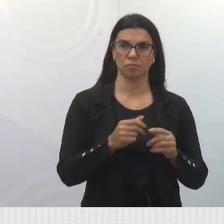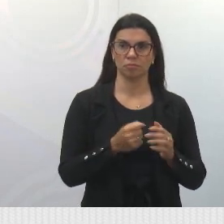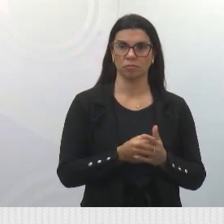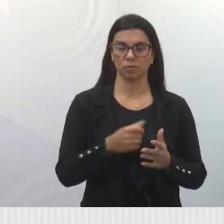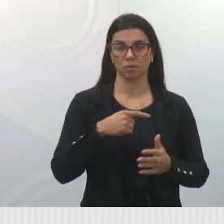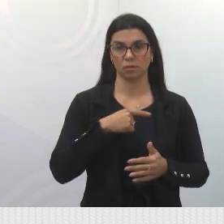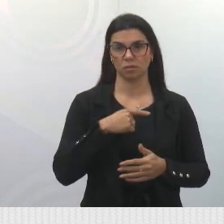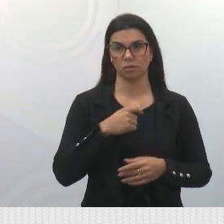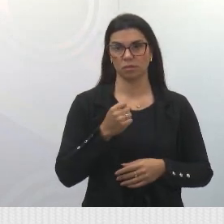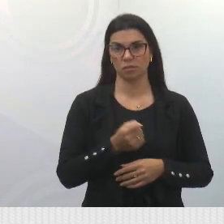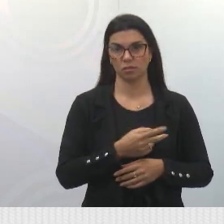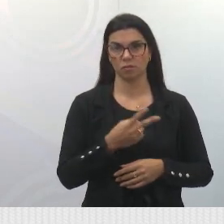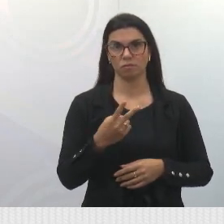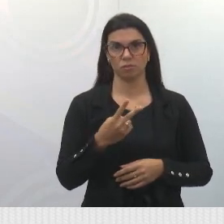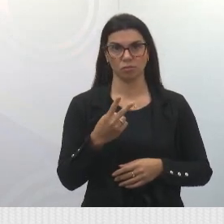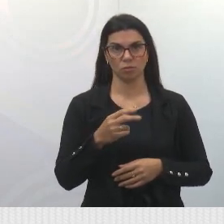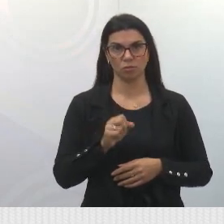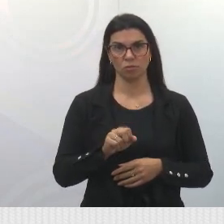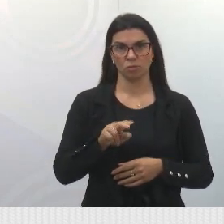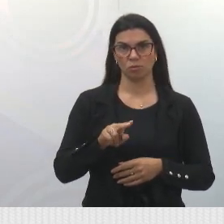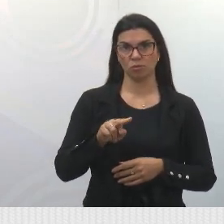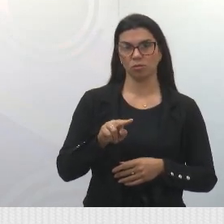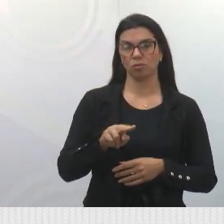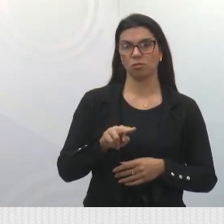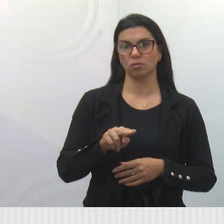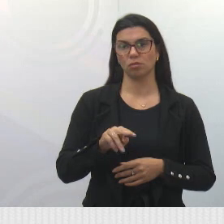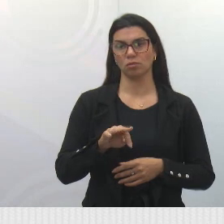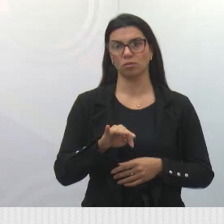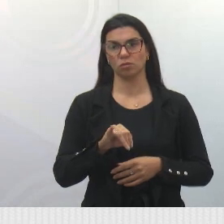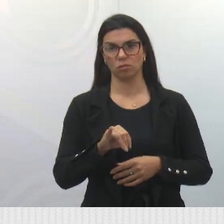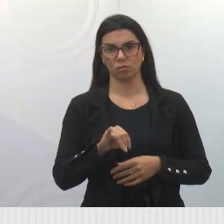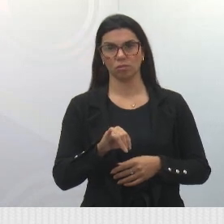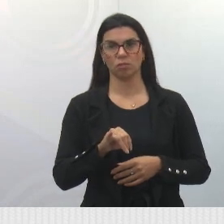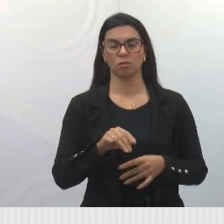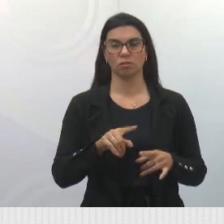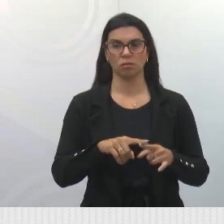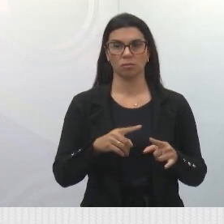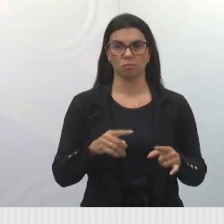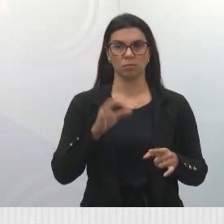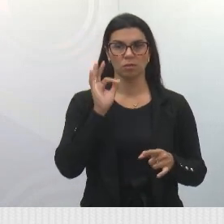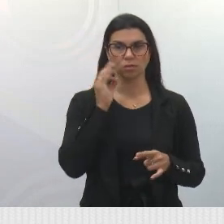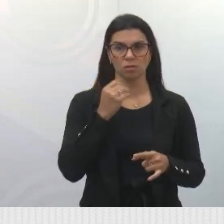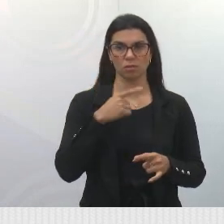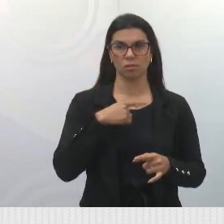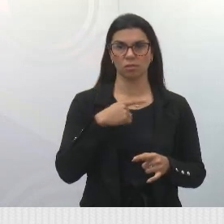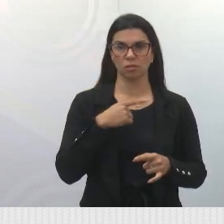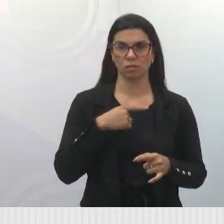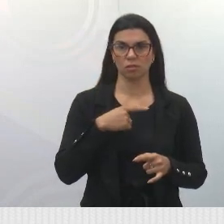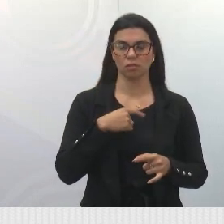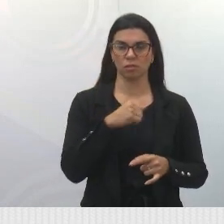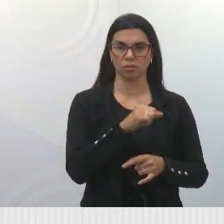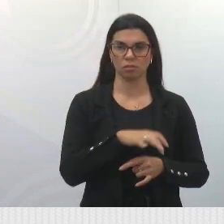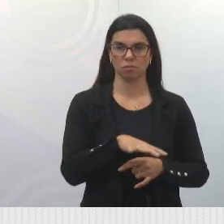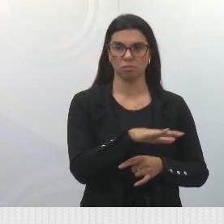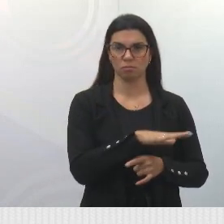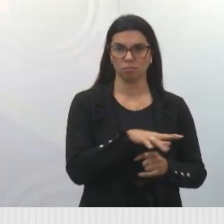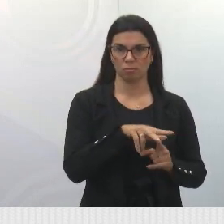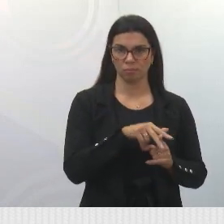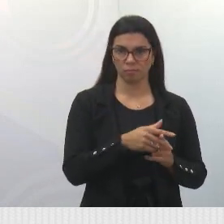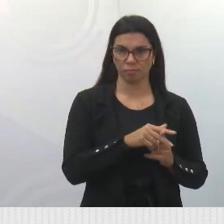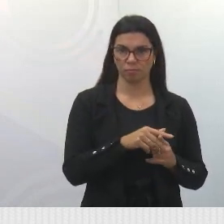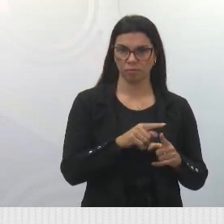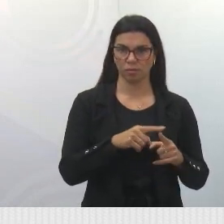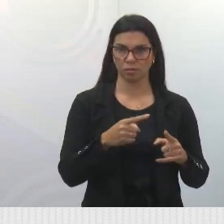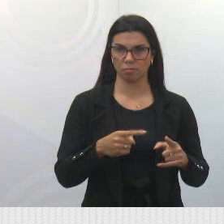22 UTIs, sendo que existe já uma parte que já foi revitalizada e agora